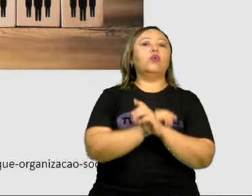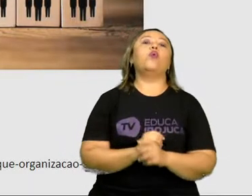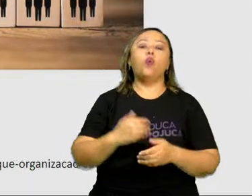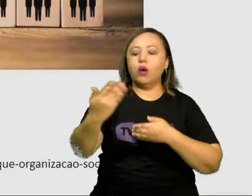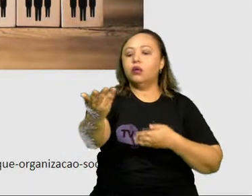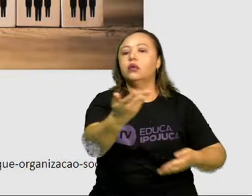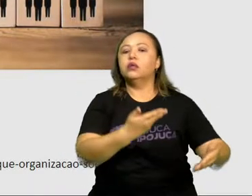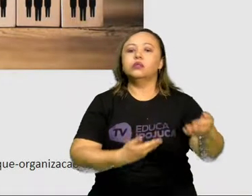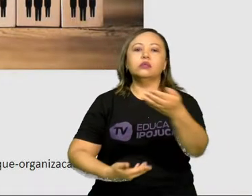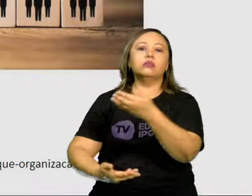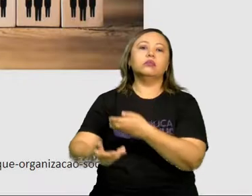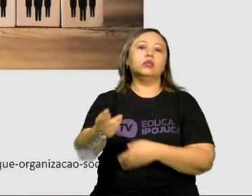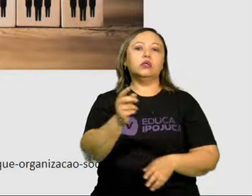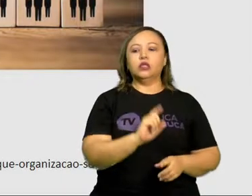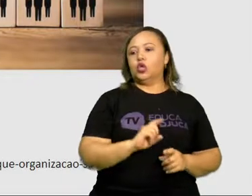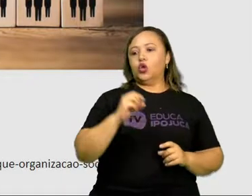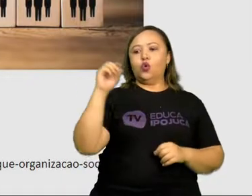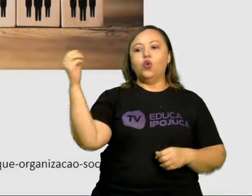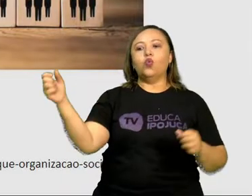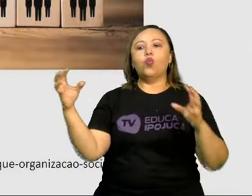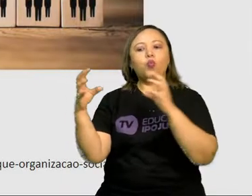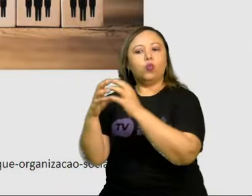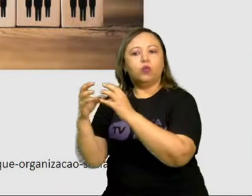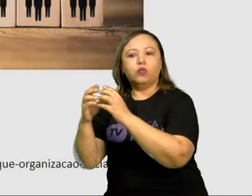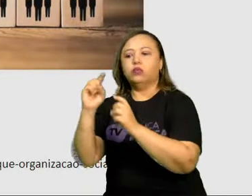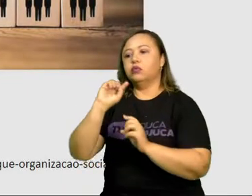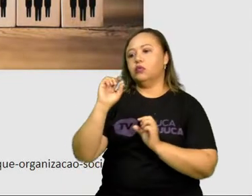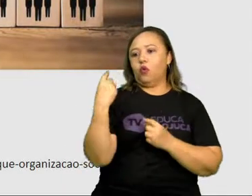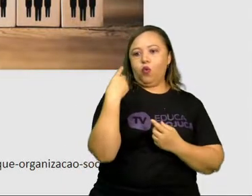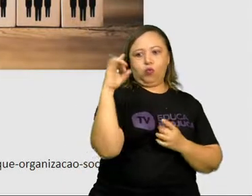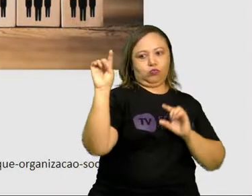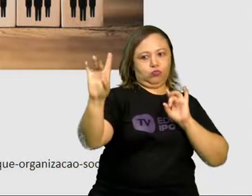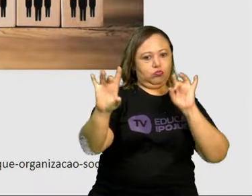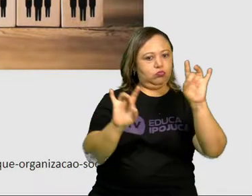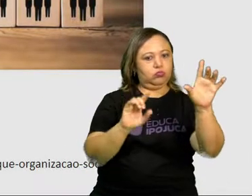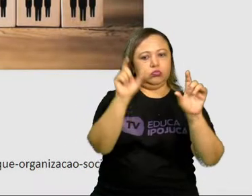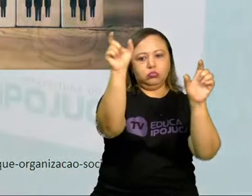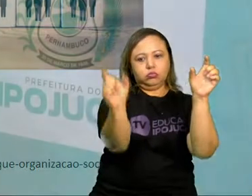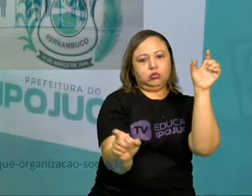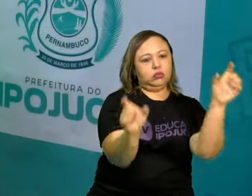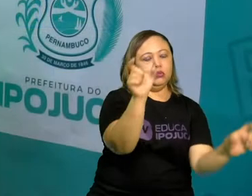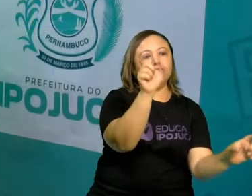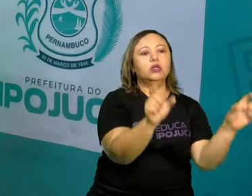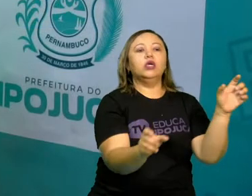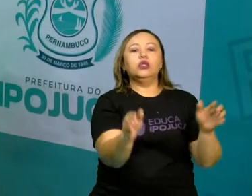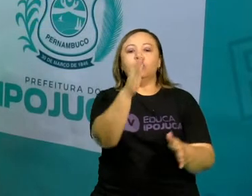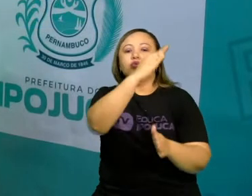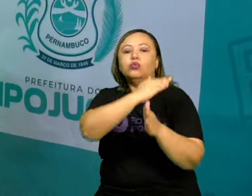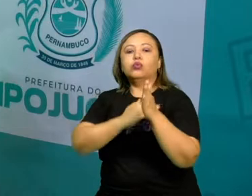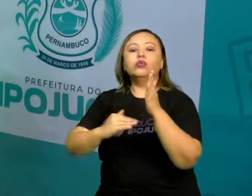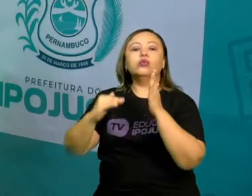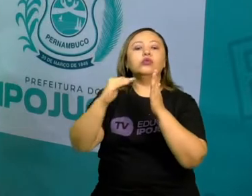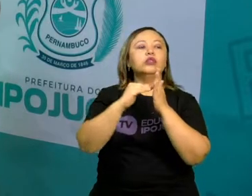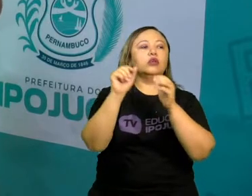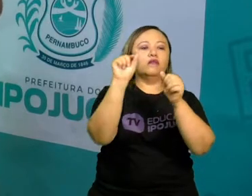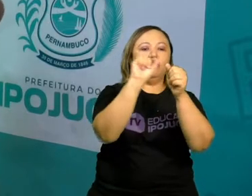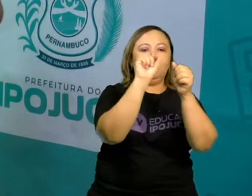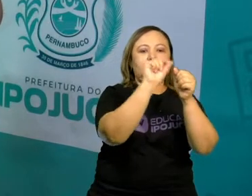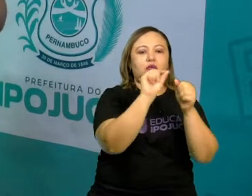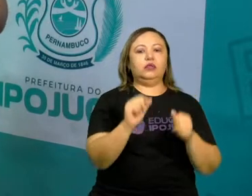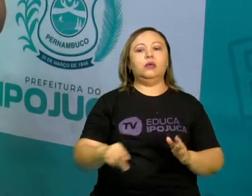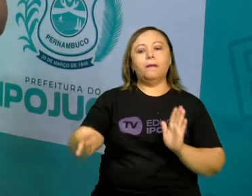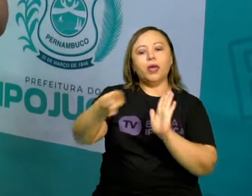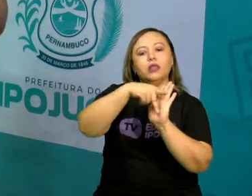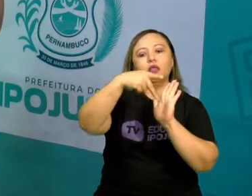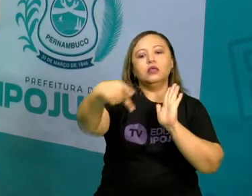as pessoas individualmente ou em grupo. Isso quer dizer que tudo que faz parte daquela sociedade, as pessoas que trabalham naquela